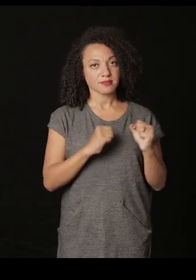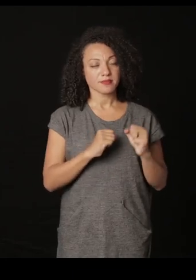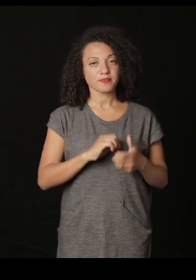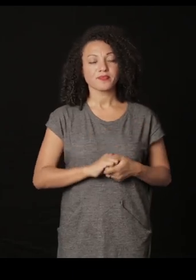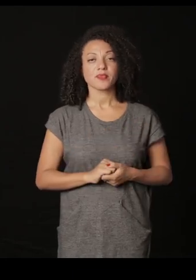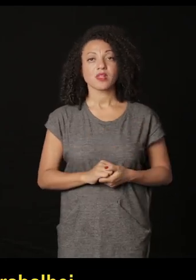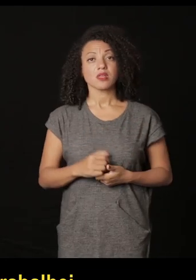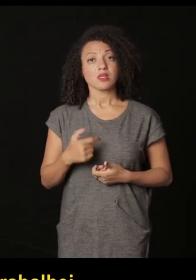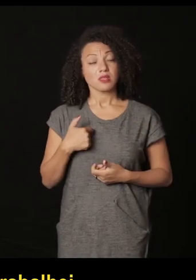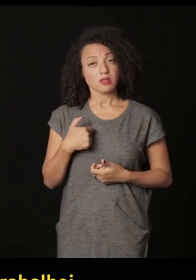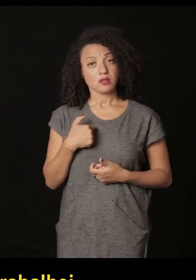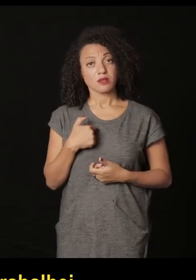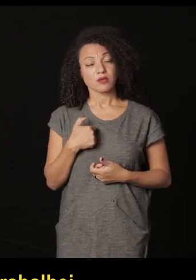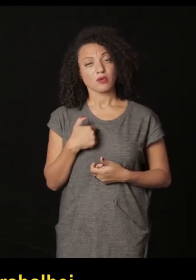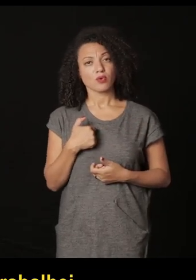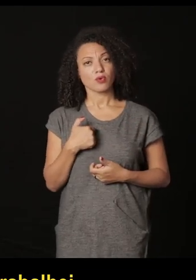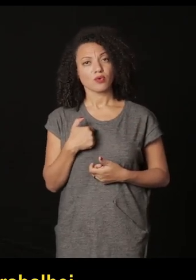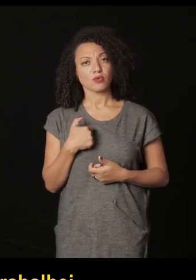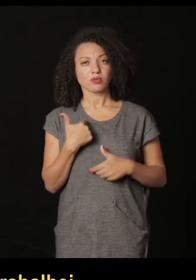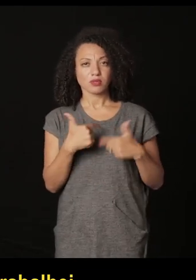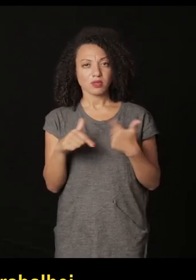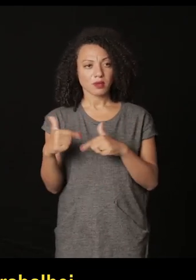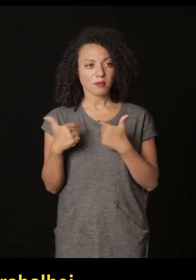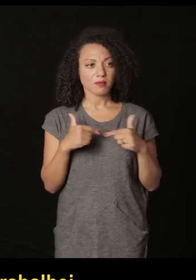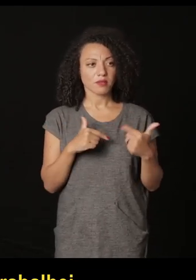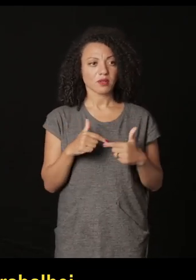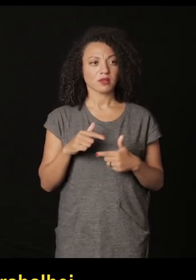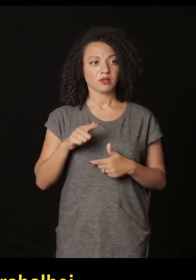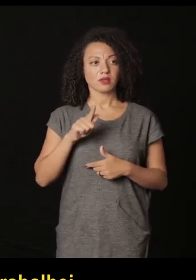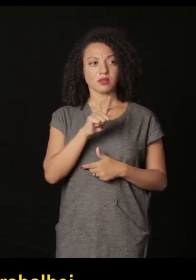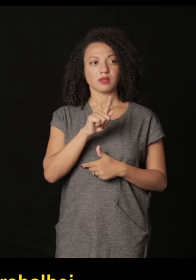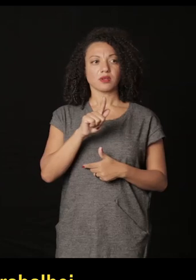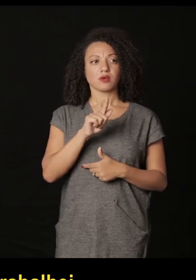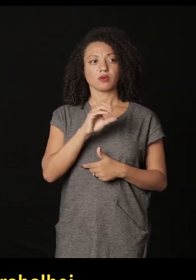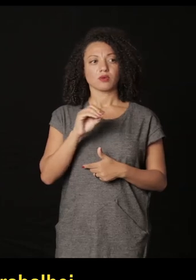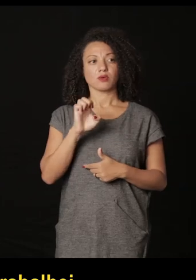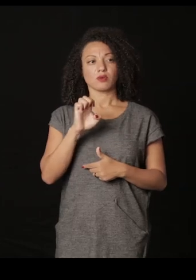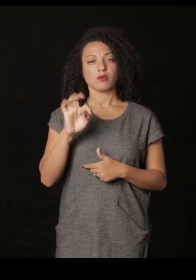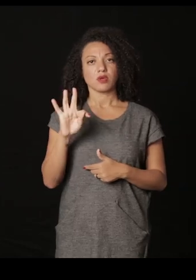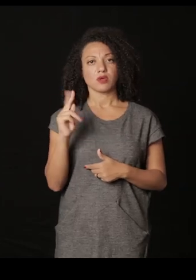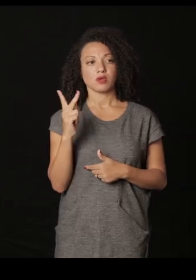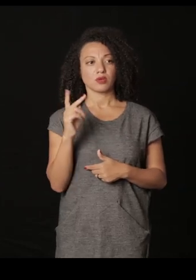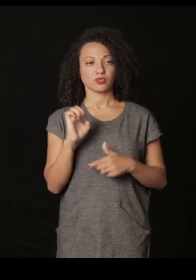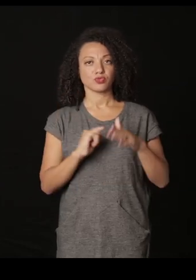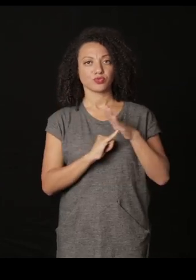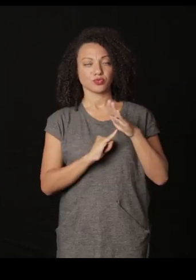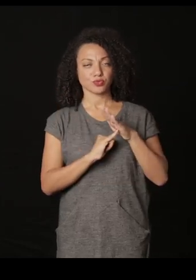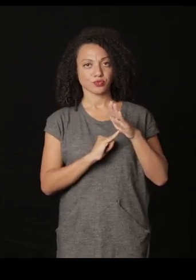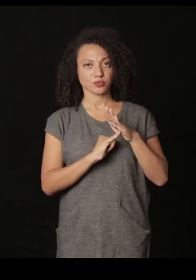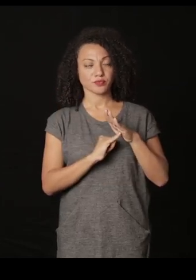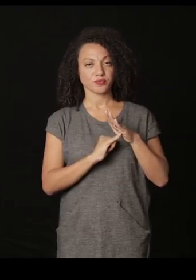e eu pude contar quer dizer eu trabalhei com a chancela do Goetheinstud que